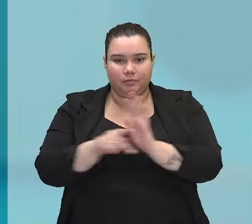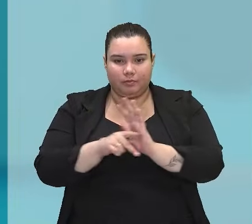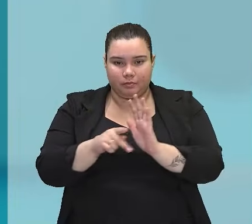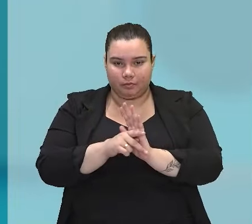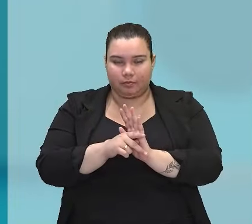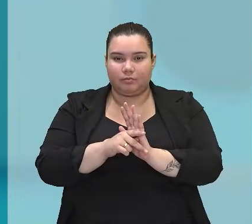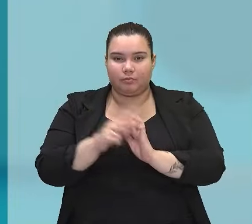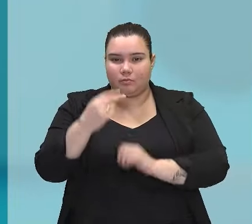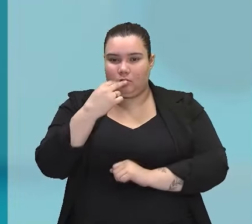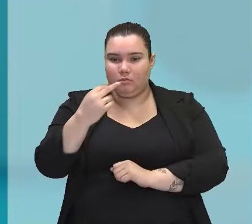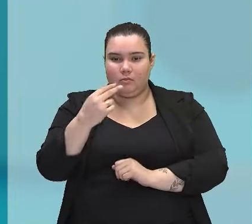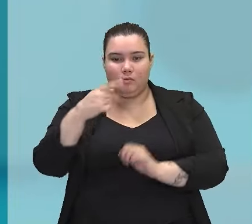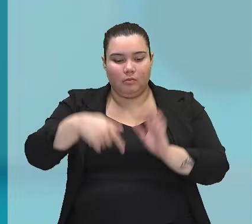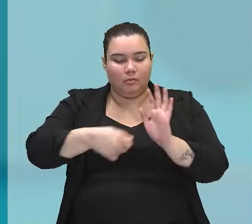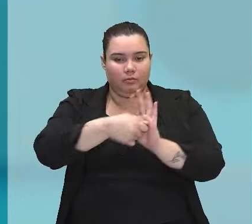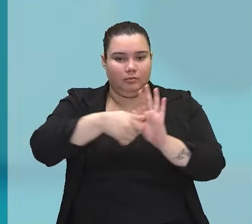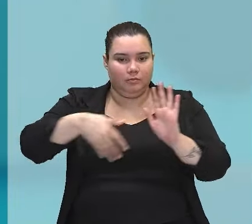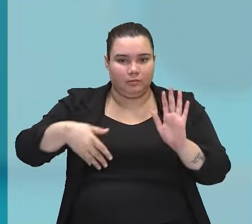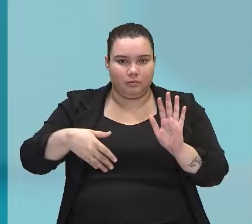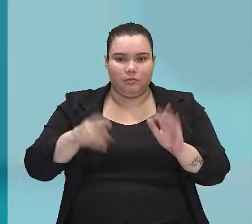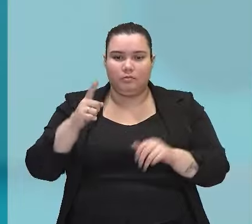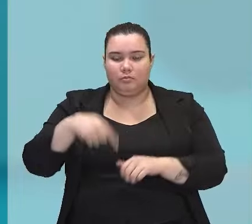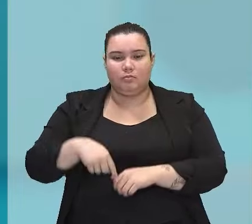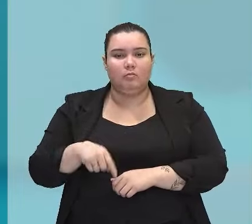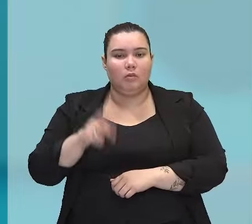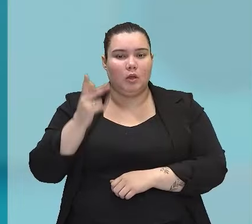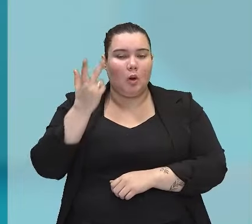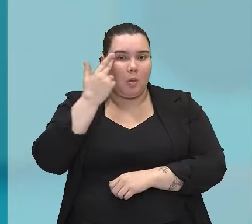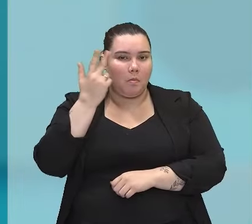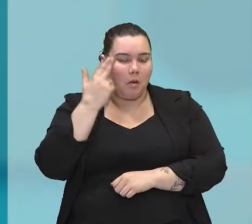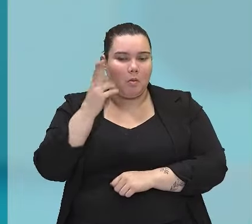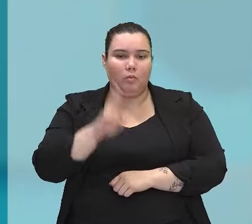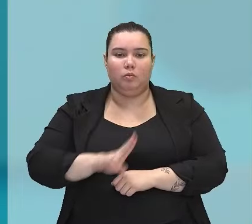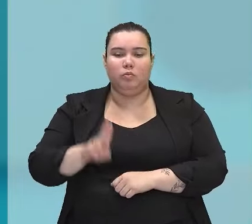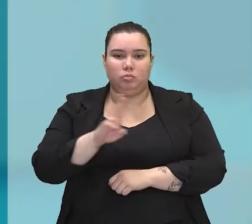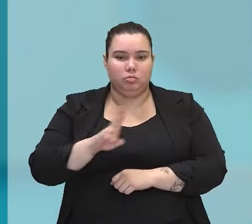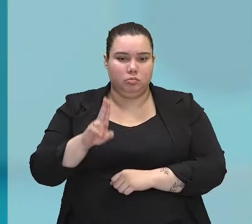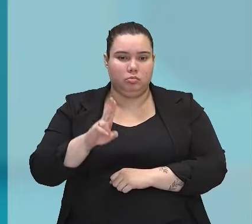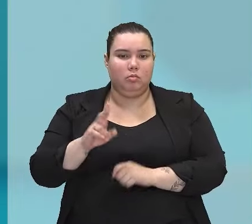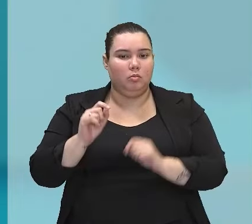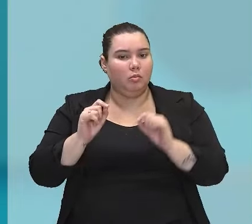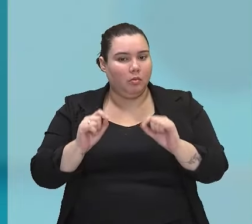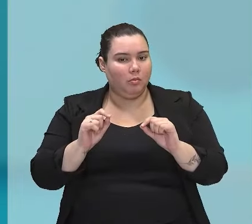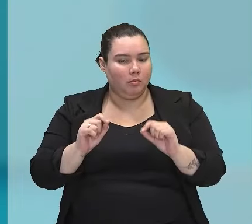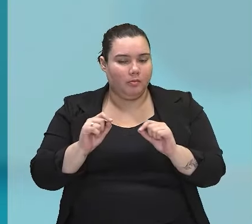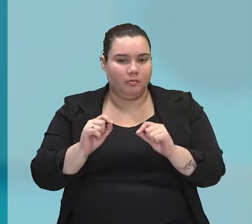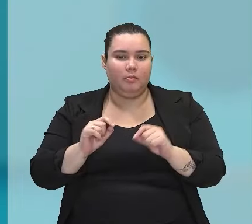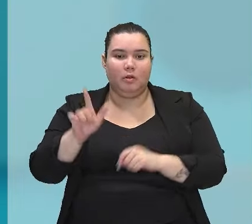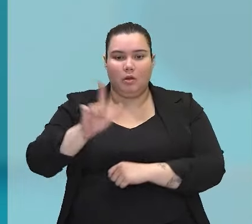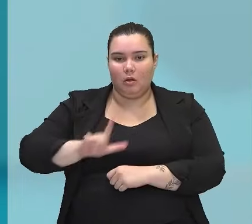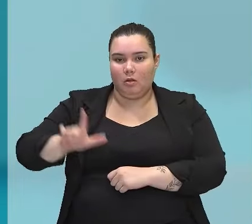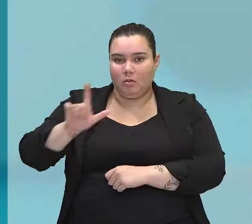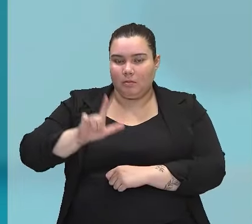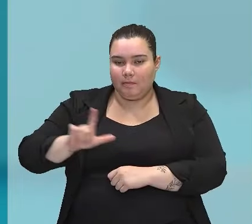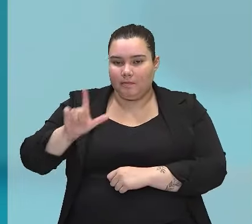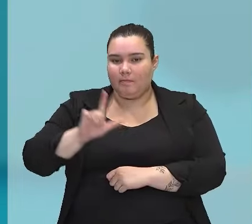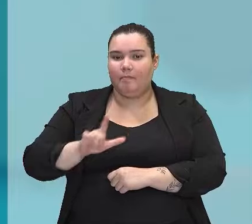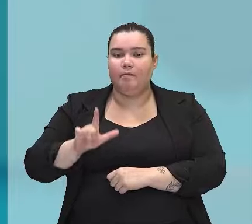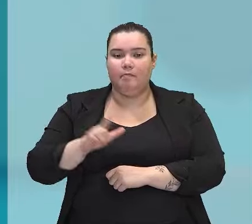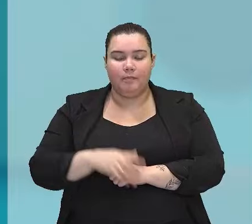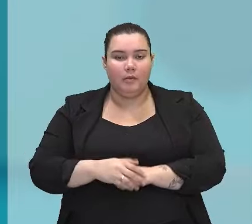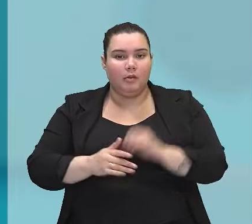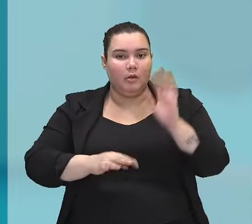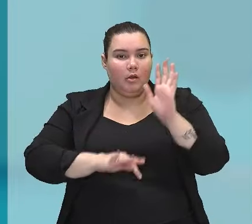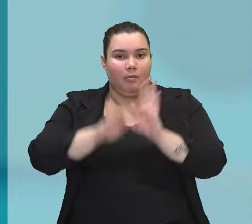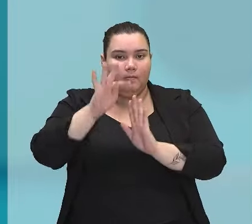eles são recorrentes, são comuns e muito utilizados aonde? Na literatura, na construção